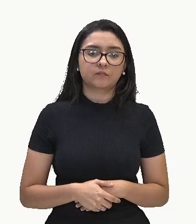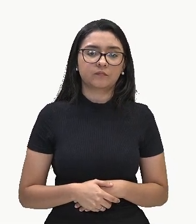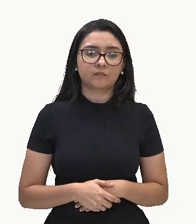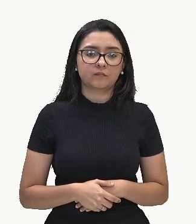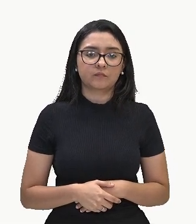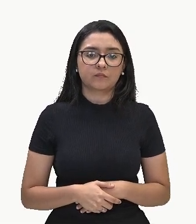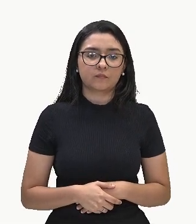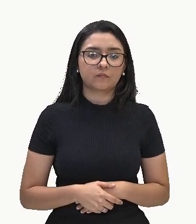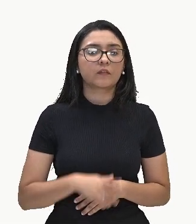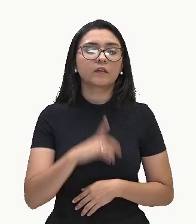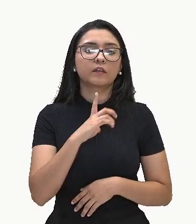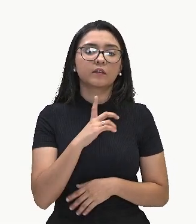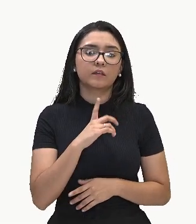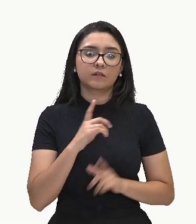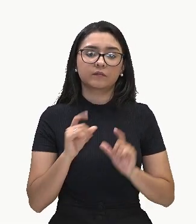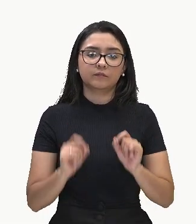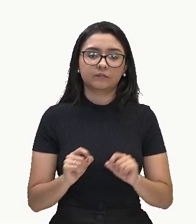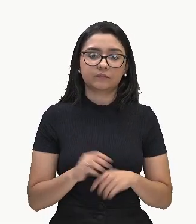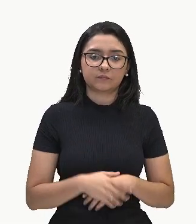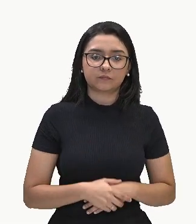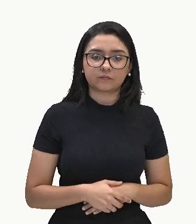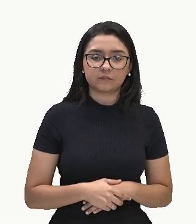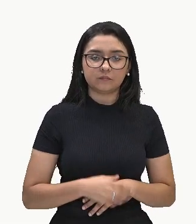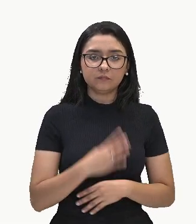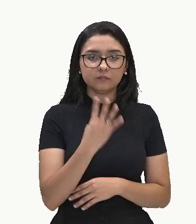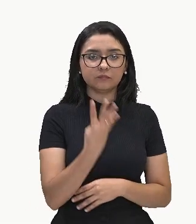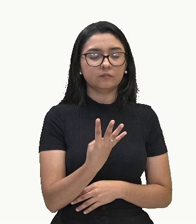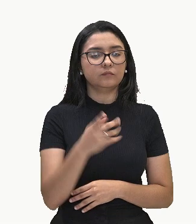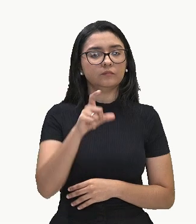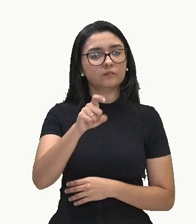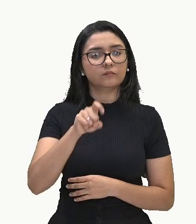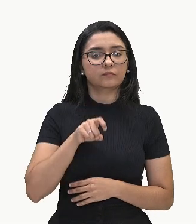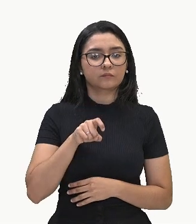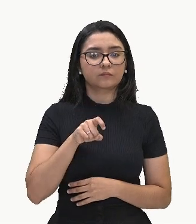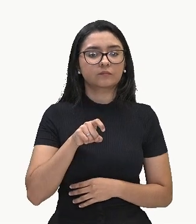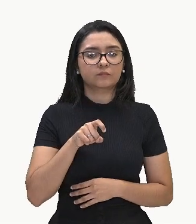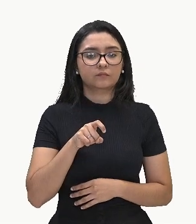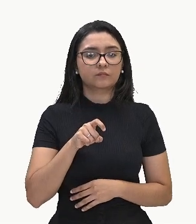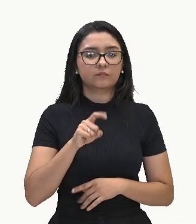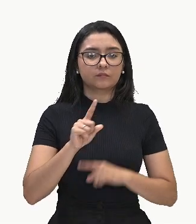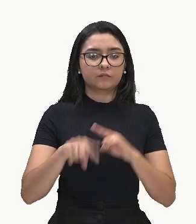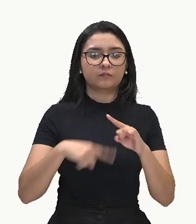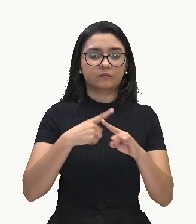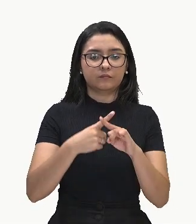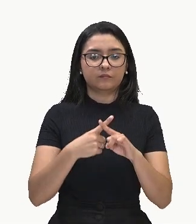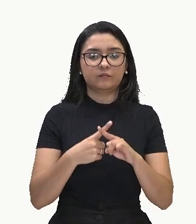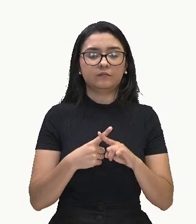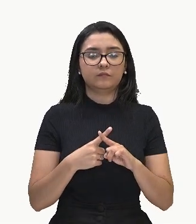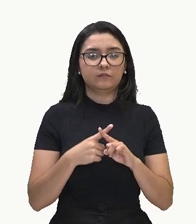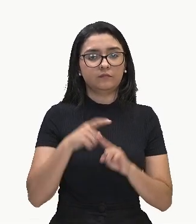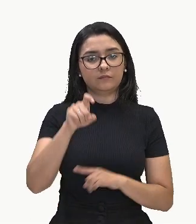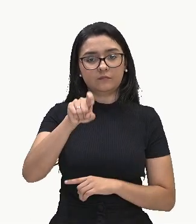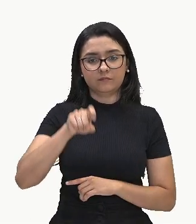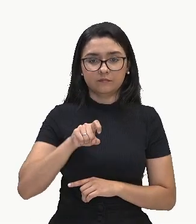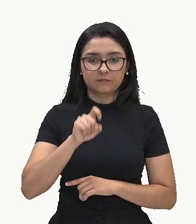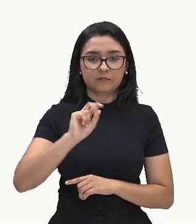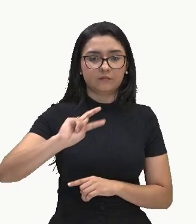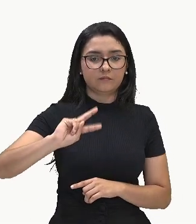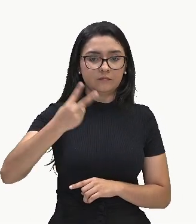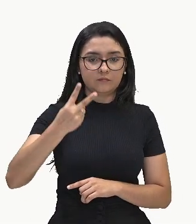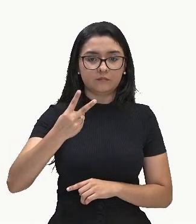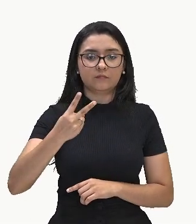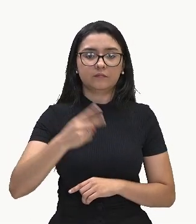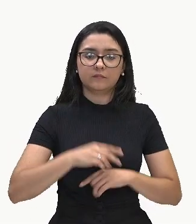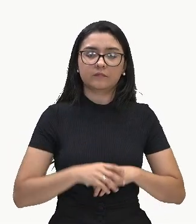aqui temos 4X vezes X² e